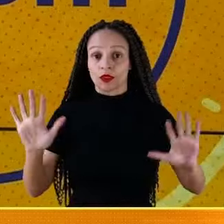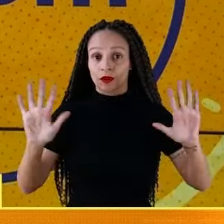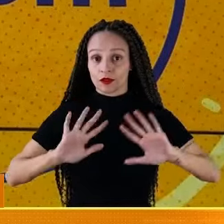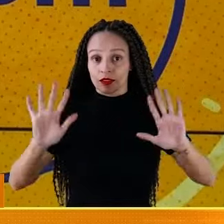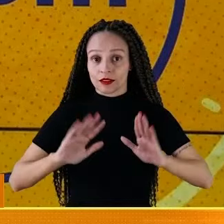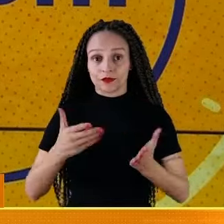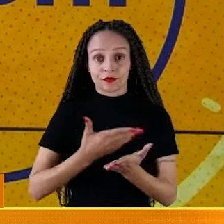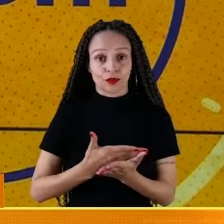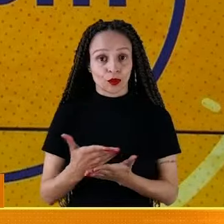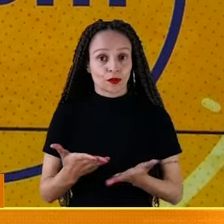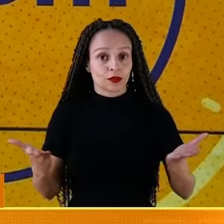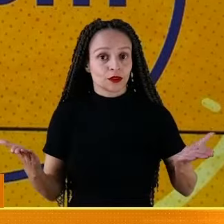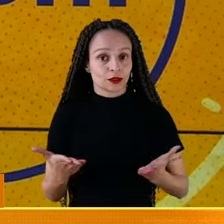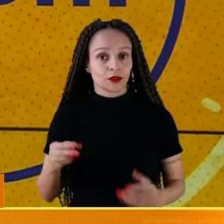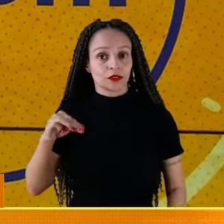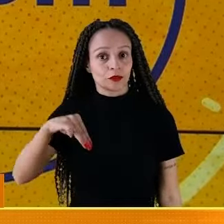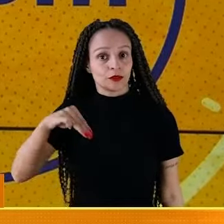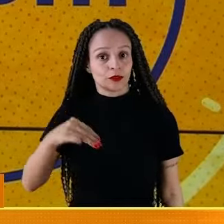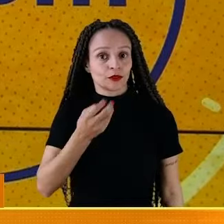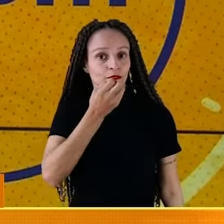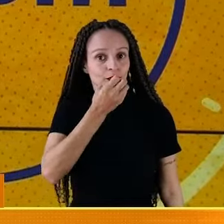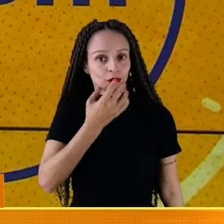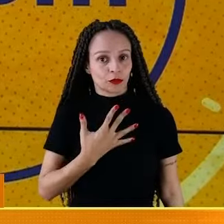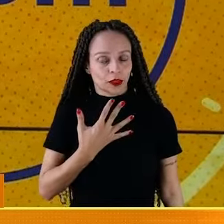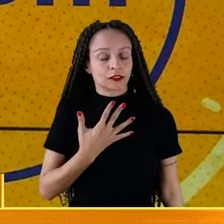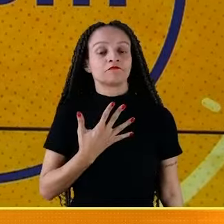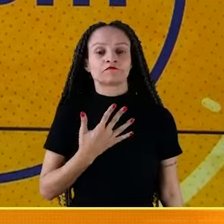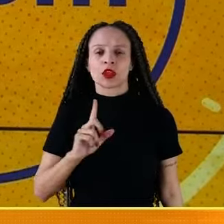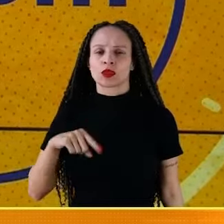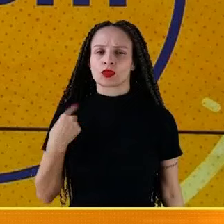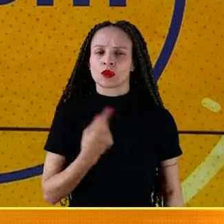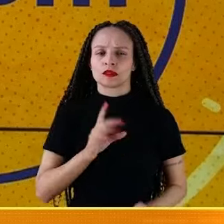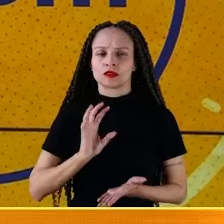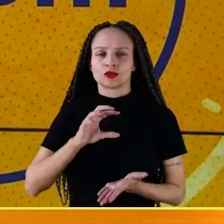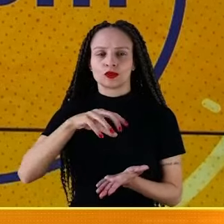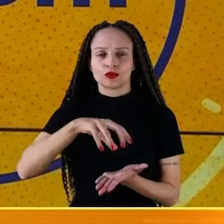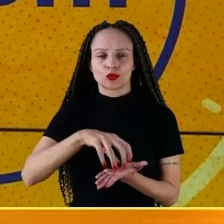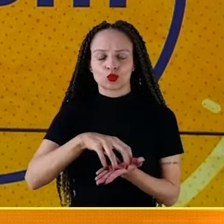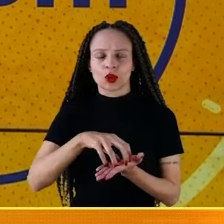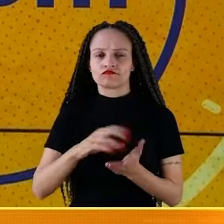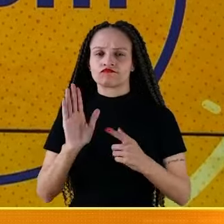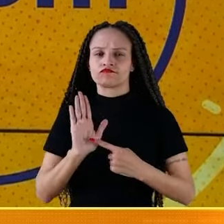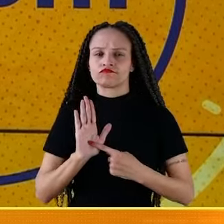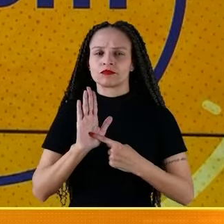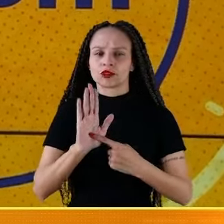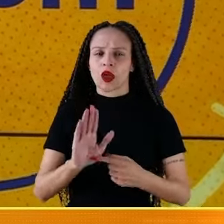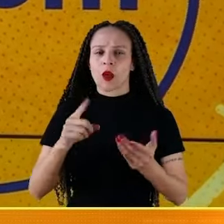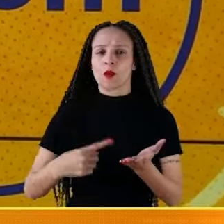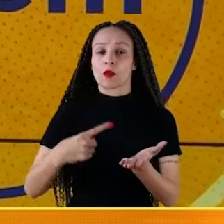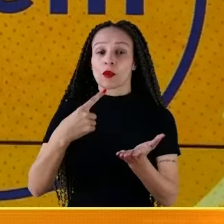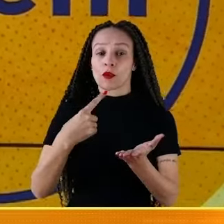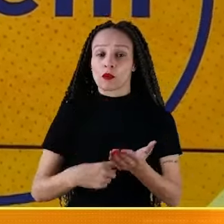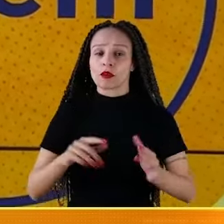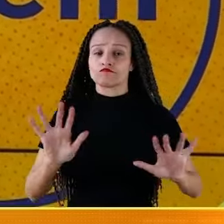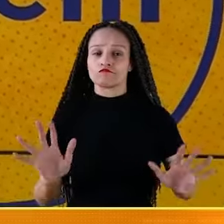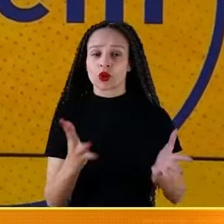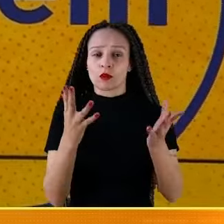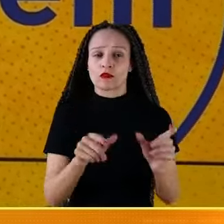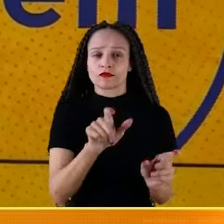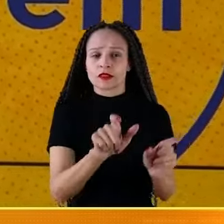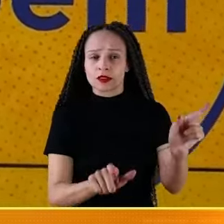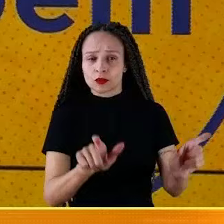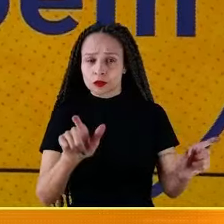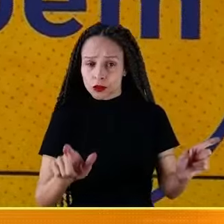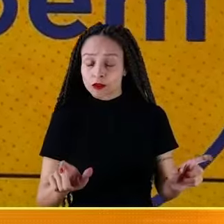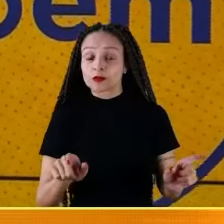Olá, começa agora o Minuto do Bem. Nossa instituição se destaca pelo compromisso em